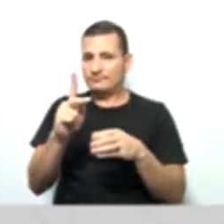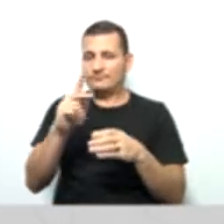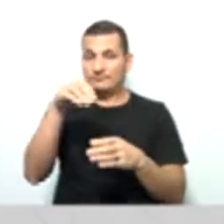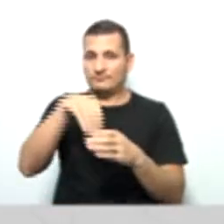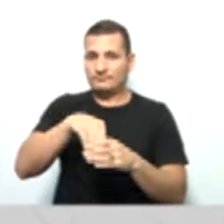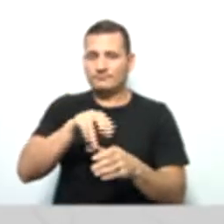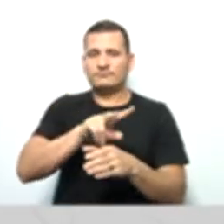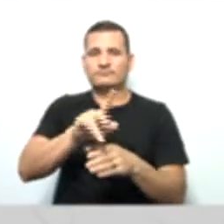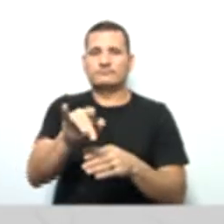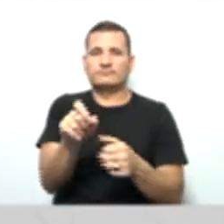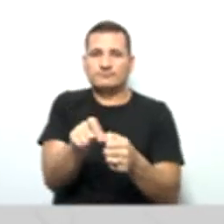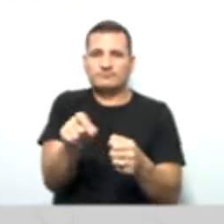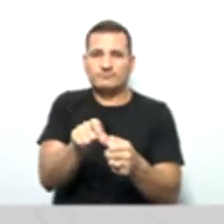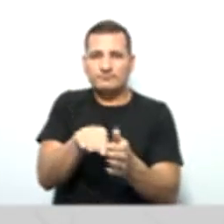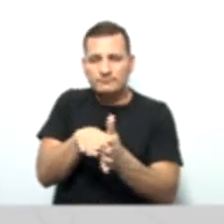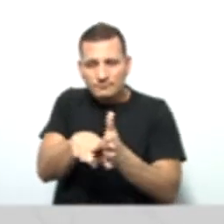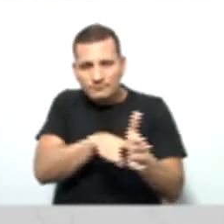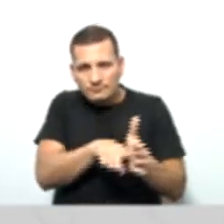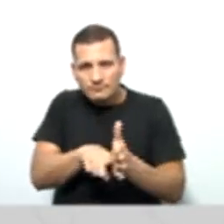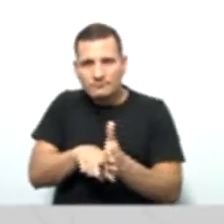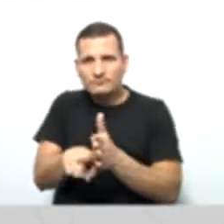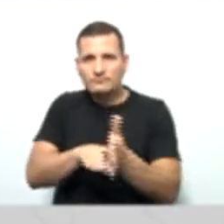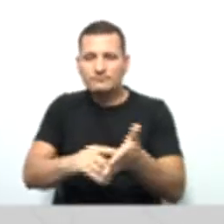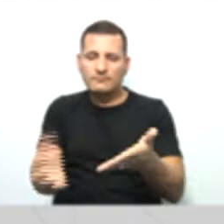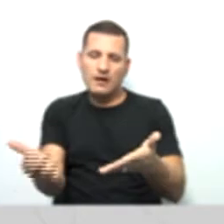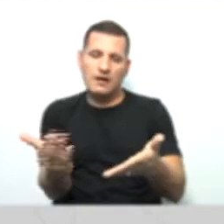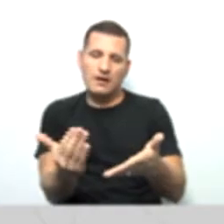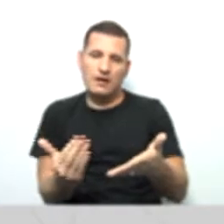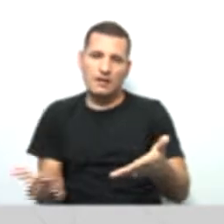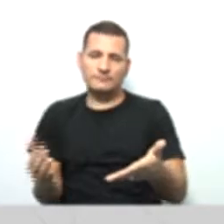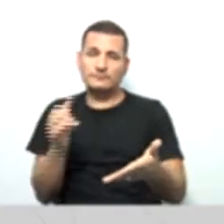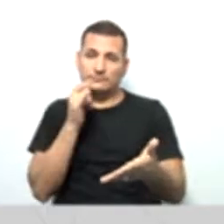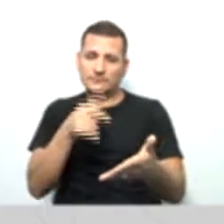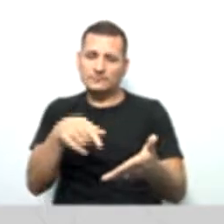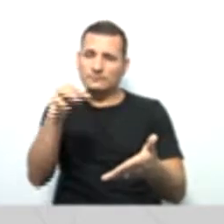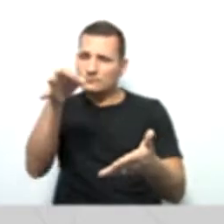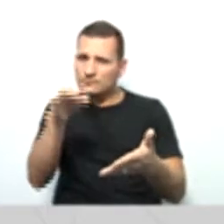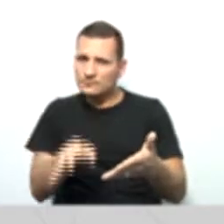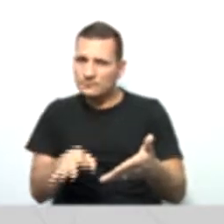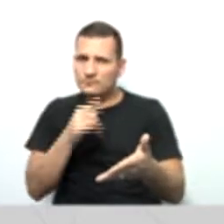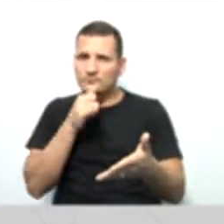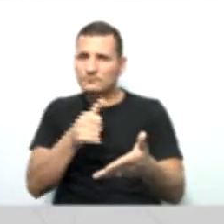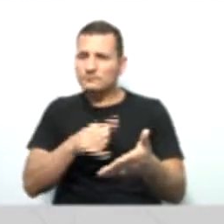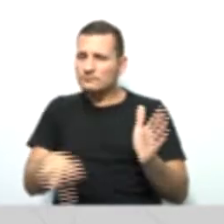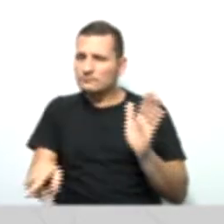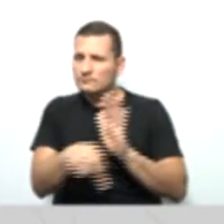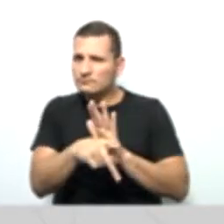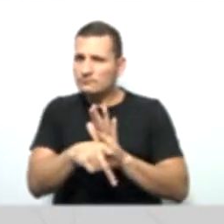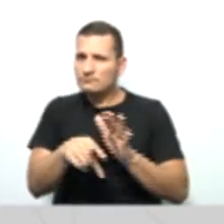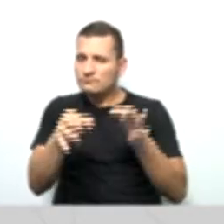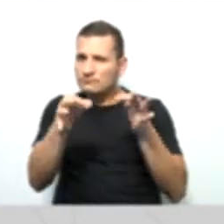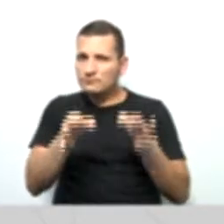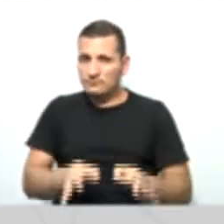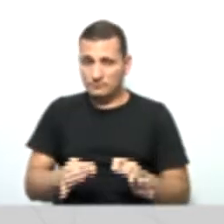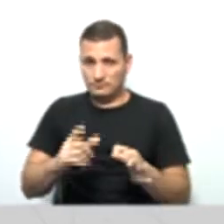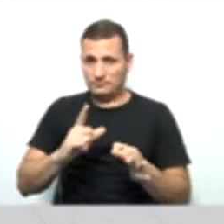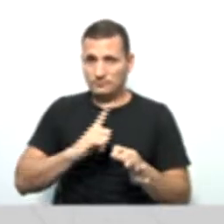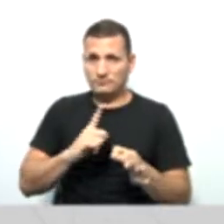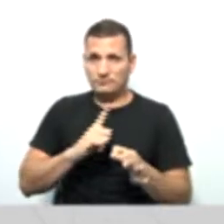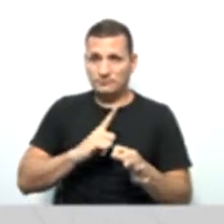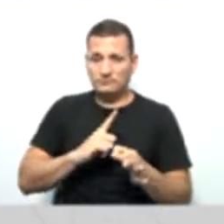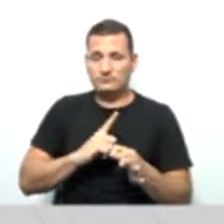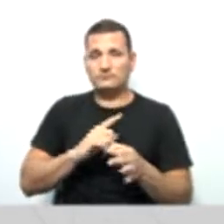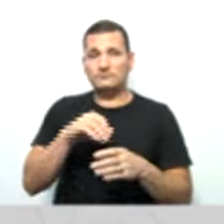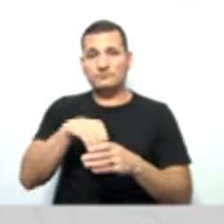estar fazendo esse levantamento, que vai estar verificando se tudo está certo, se o patrimônio está ali corretamente dentro da